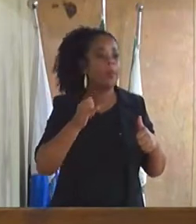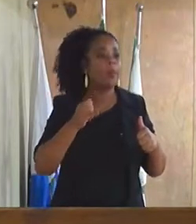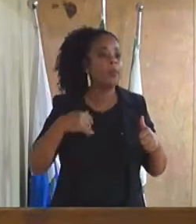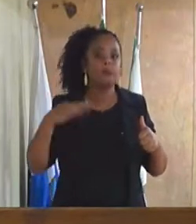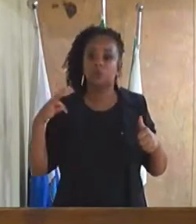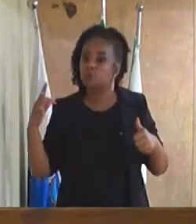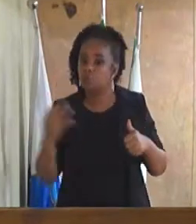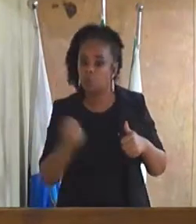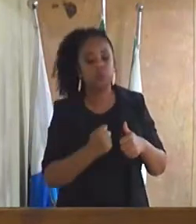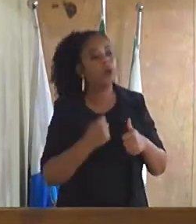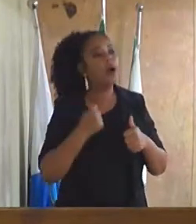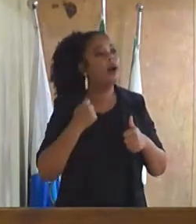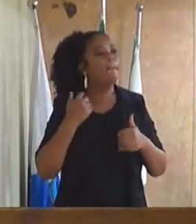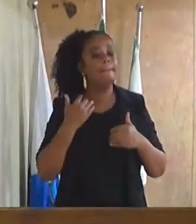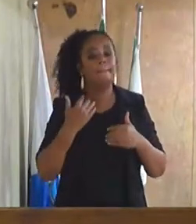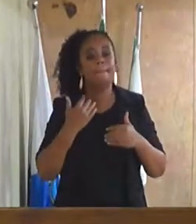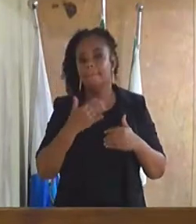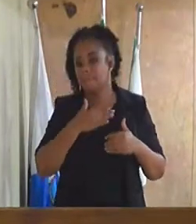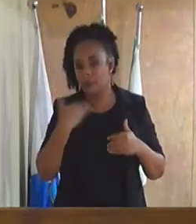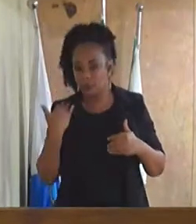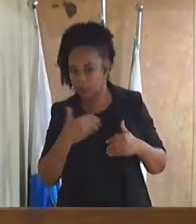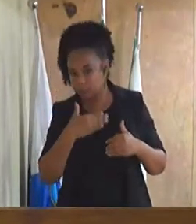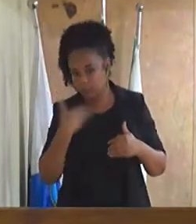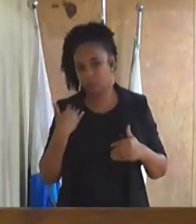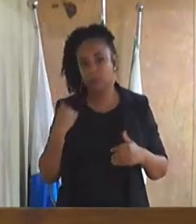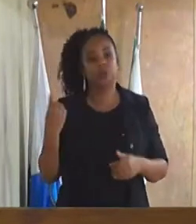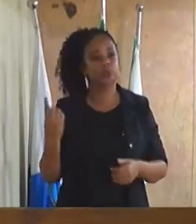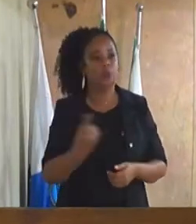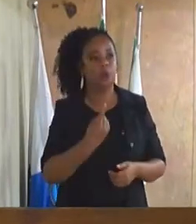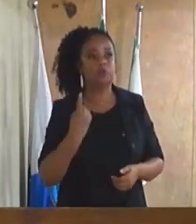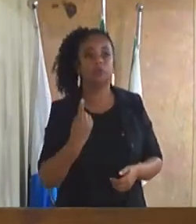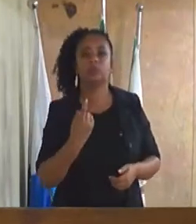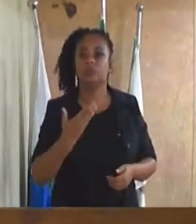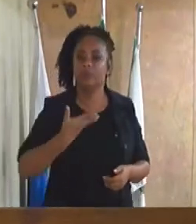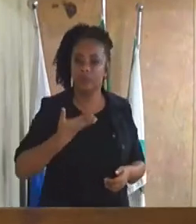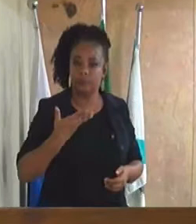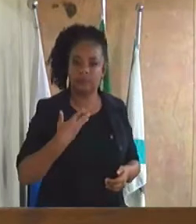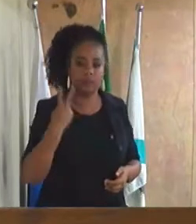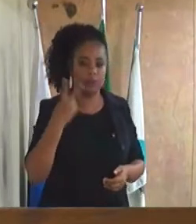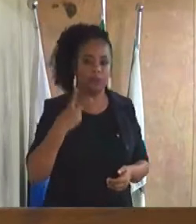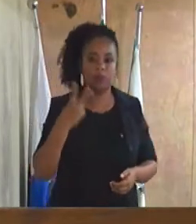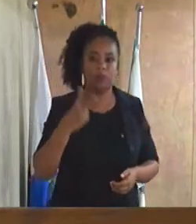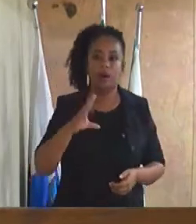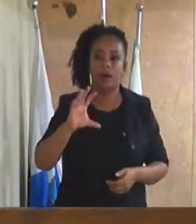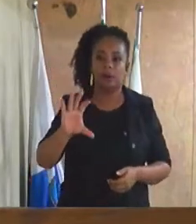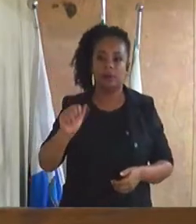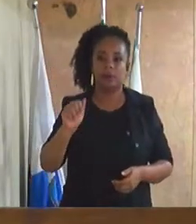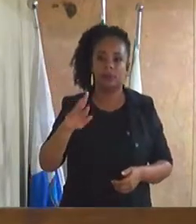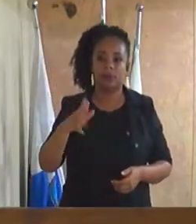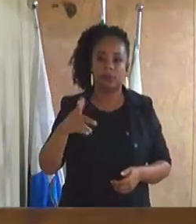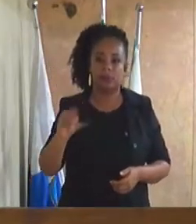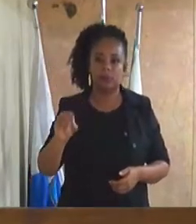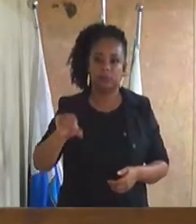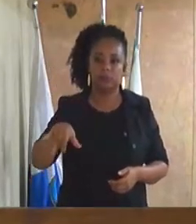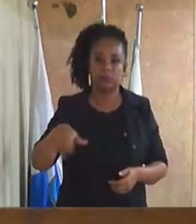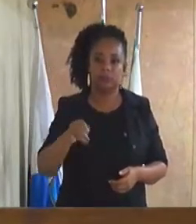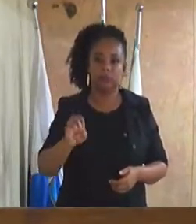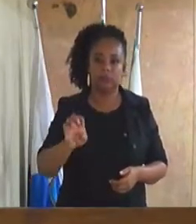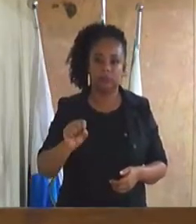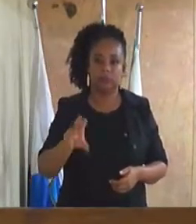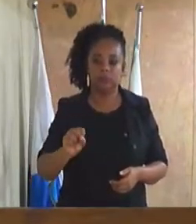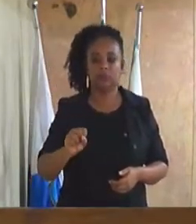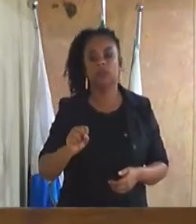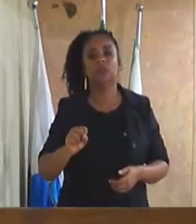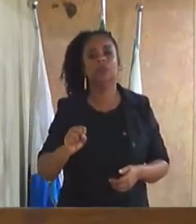todos, da perda do nosso companheiro Carlos de Jesus, no qual eu fui presidente quando ele entrou na Câmara